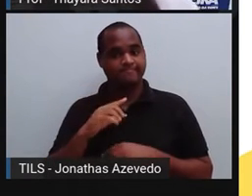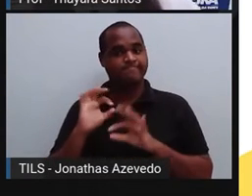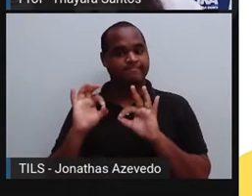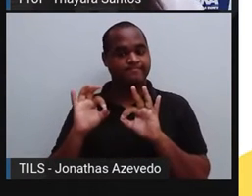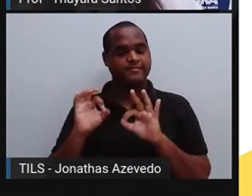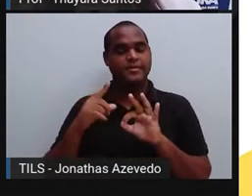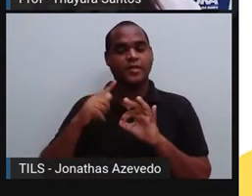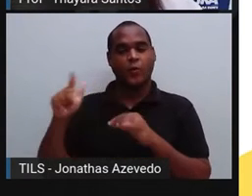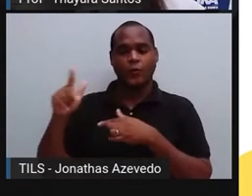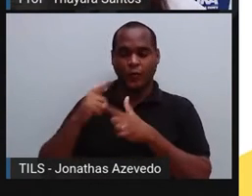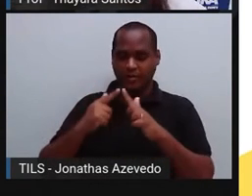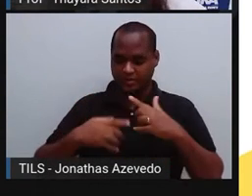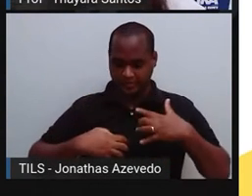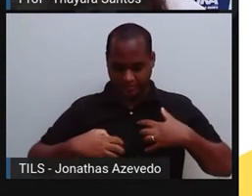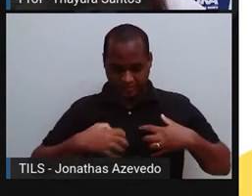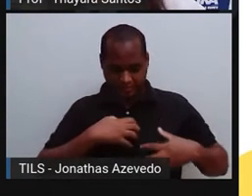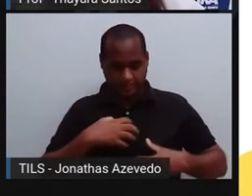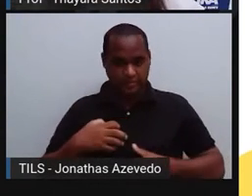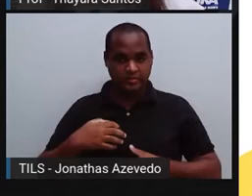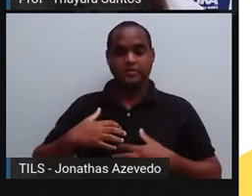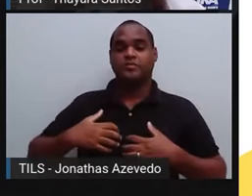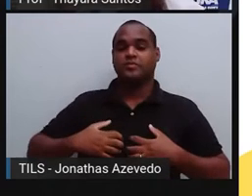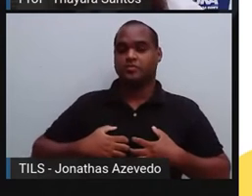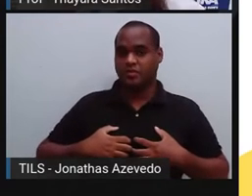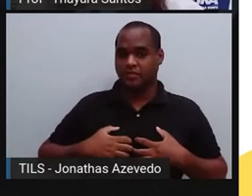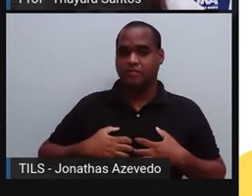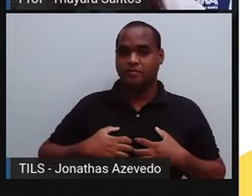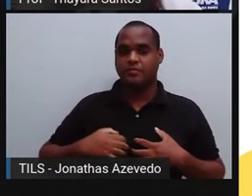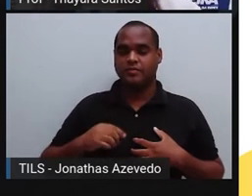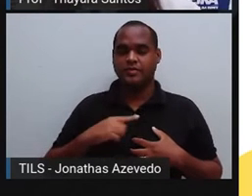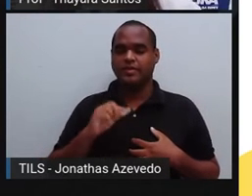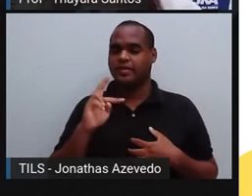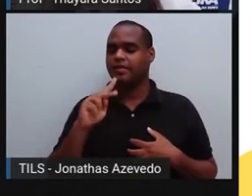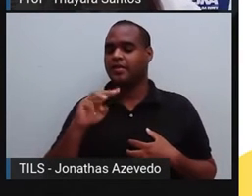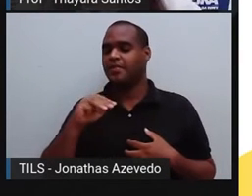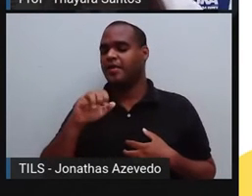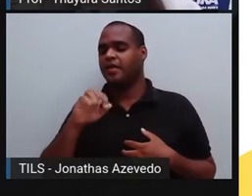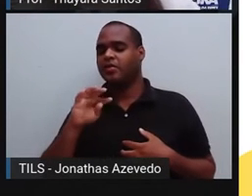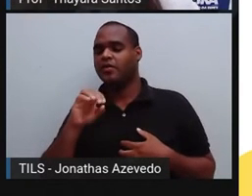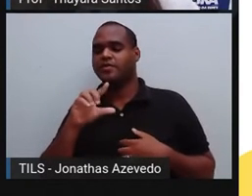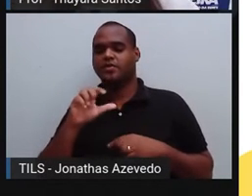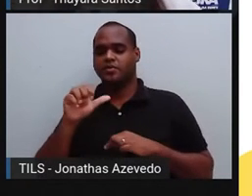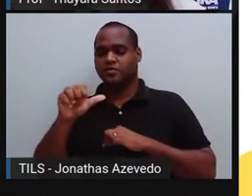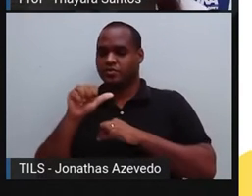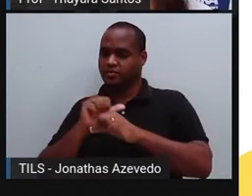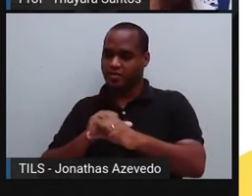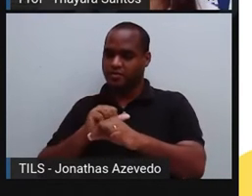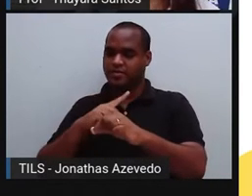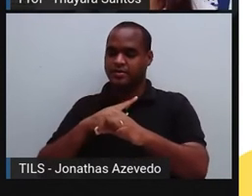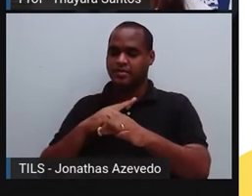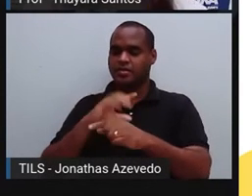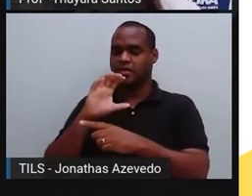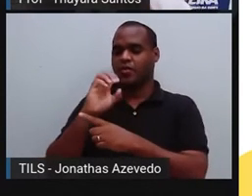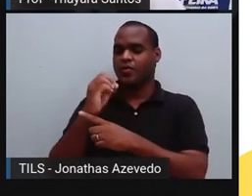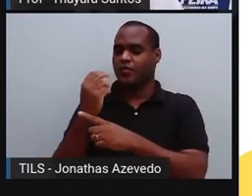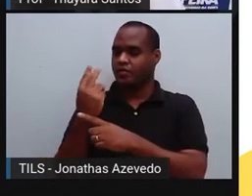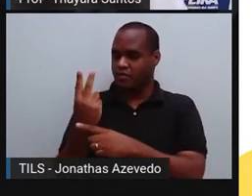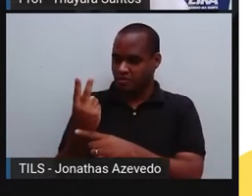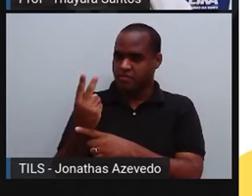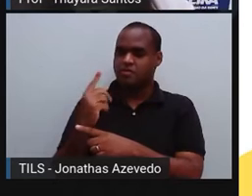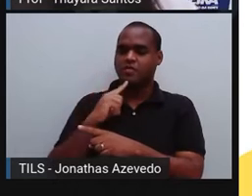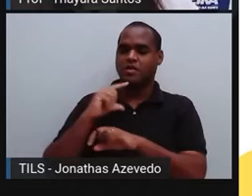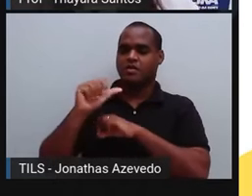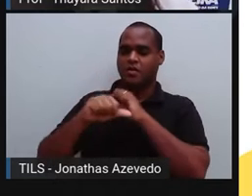órgãos. Aí, chegou lá no pulmão, o pulmão faz a hematose, que é a troca gasosa, pega esse gás carbônico,